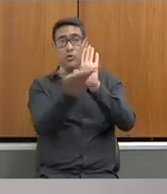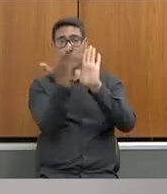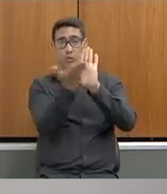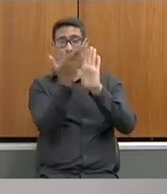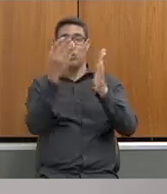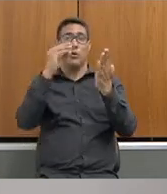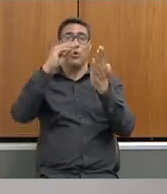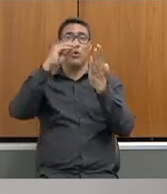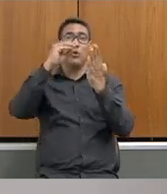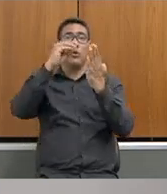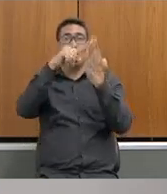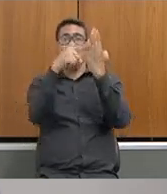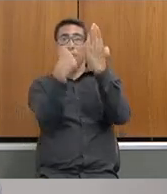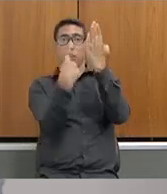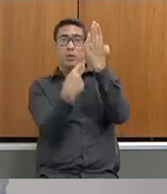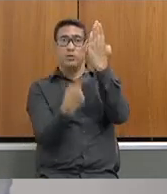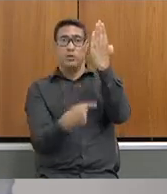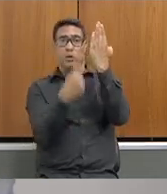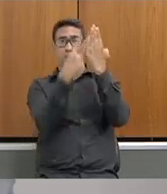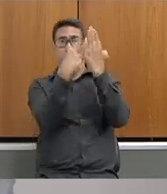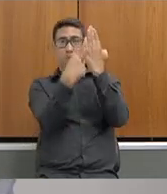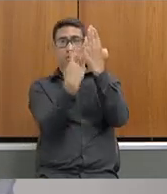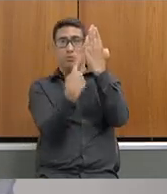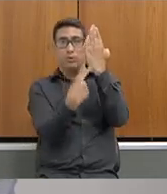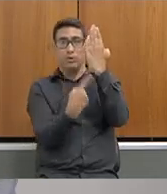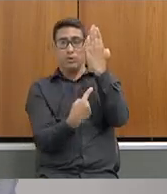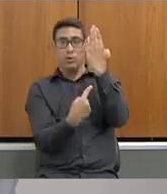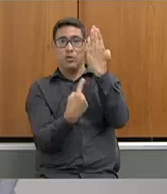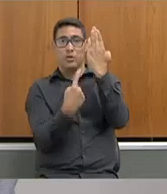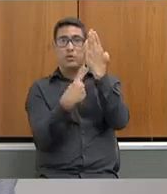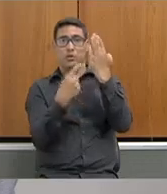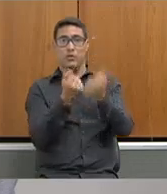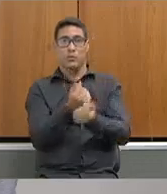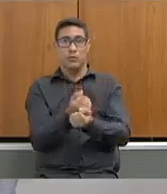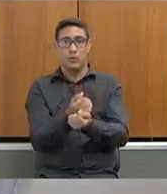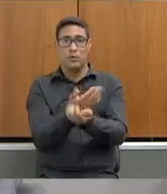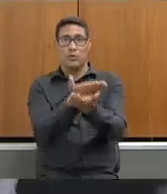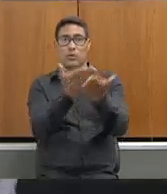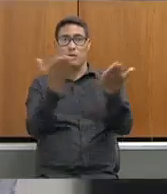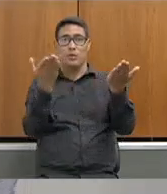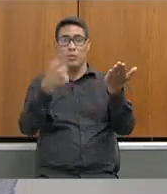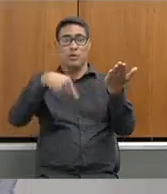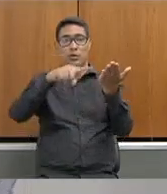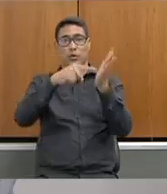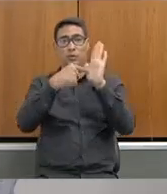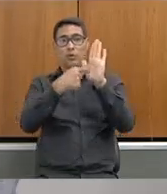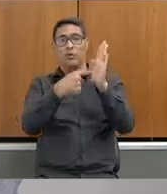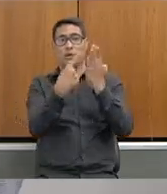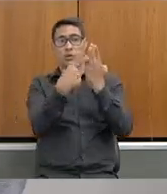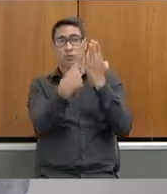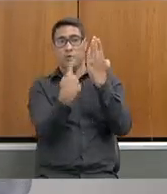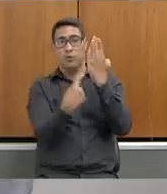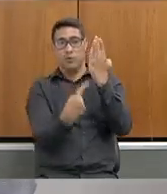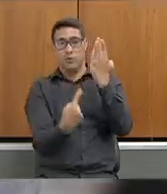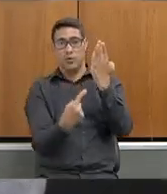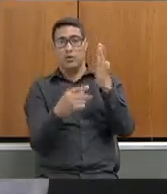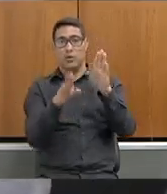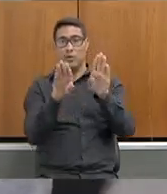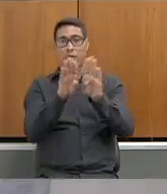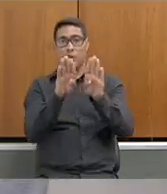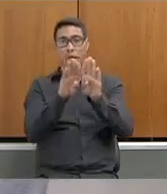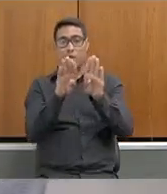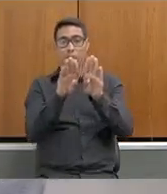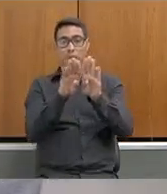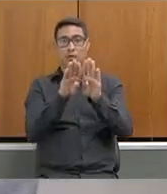passar para a deputada depois, já passo agora, estou esperando só. Então, a cartilha e também um plano de